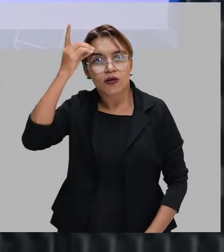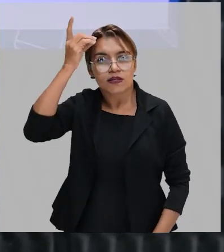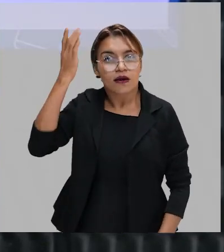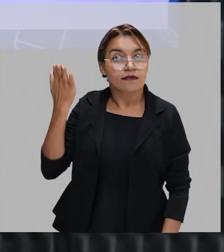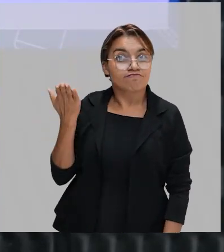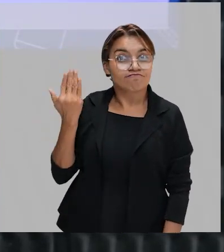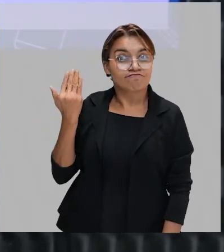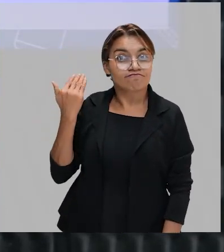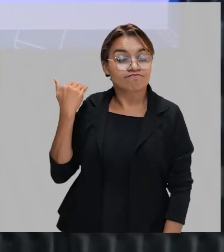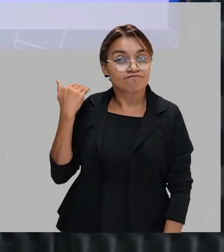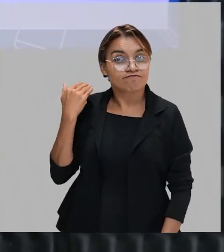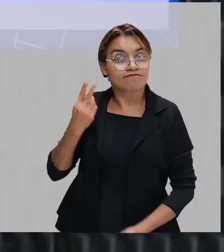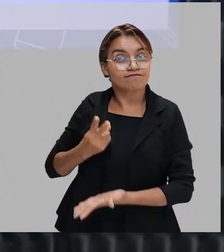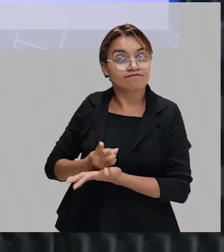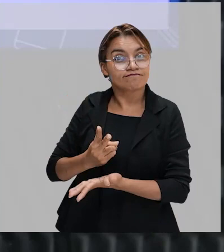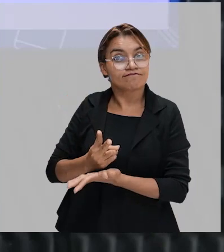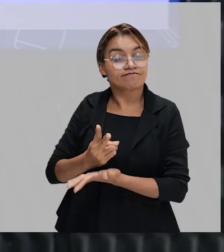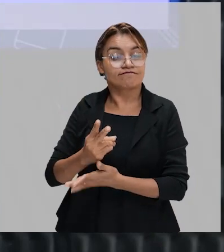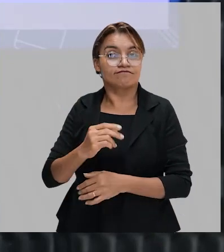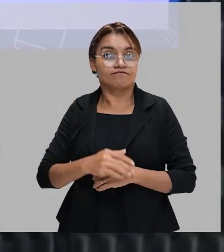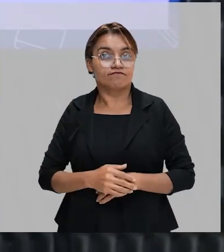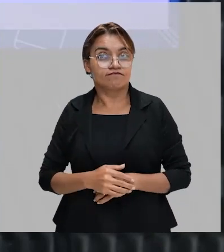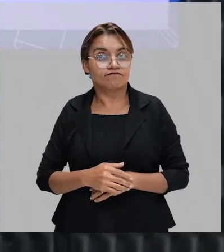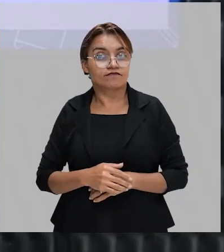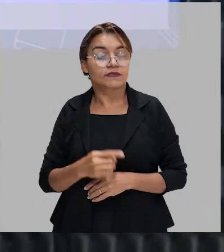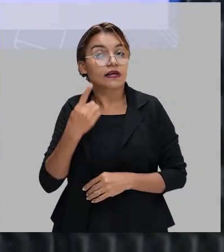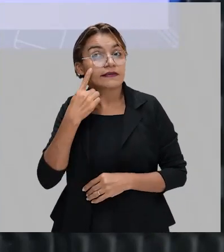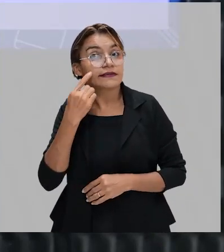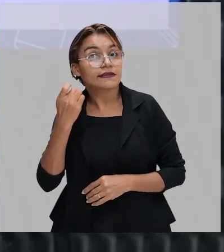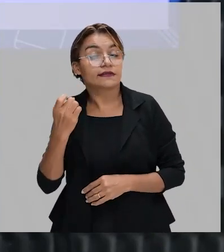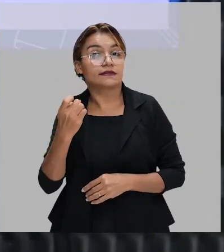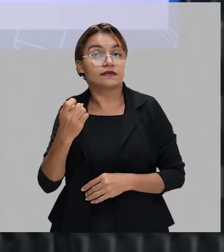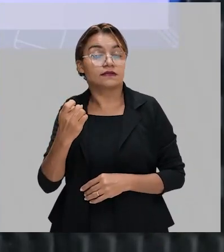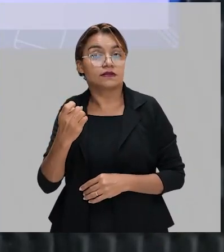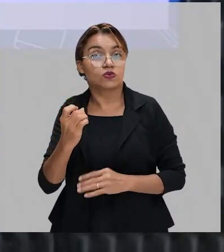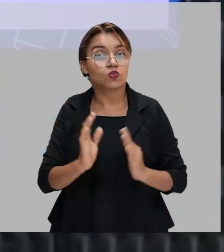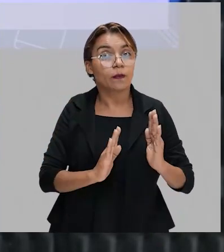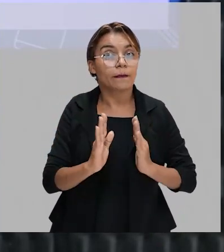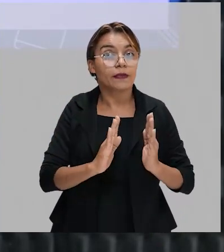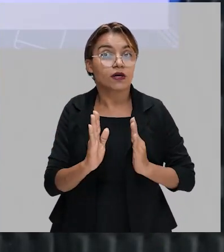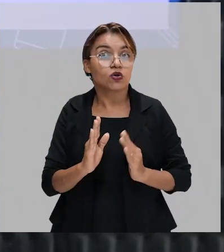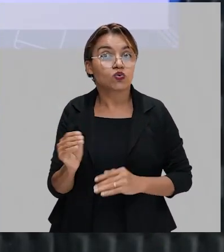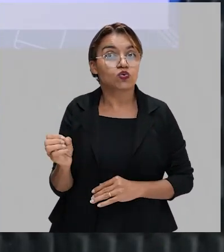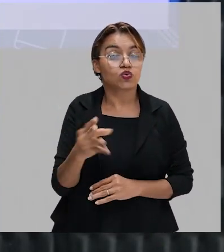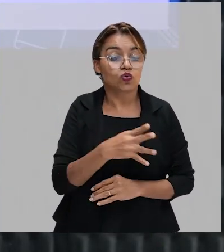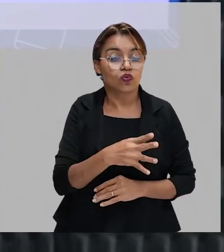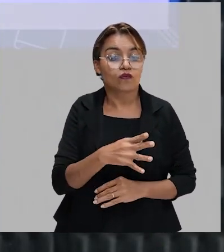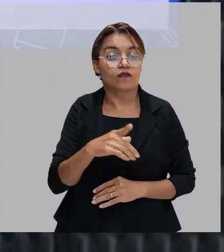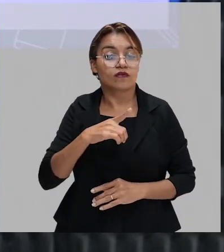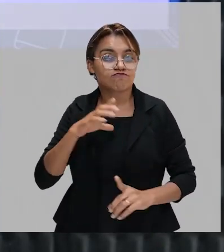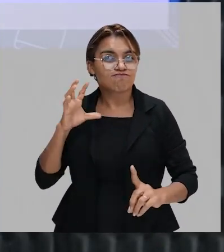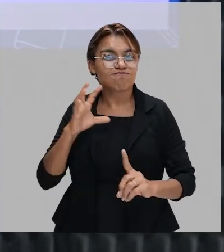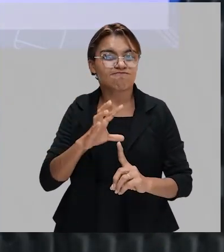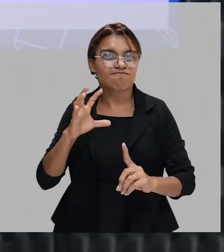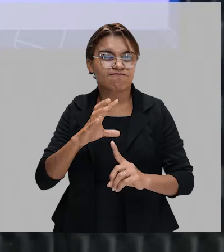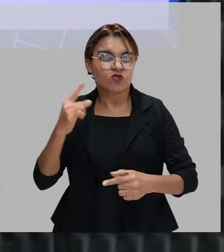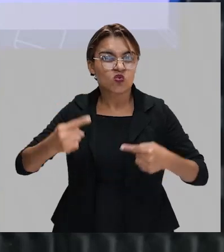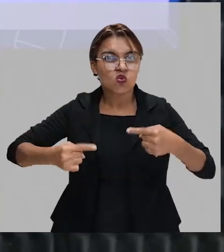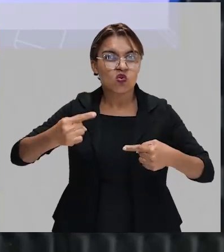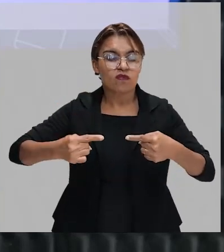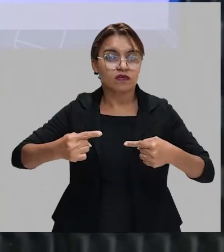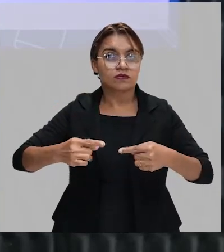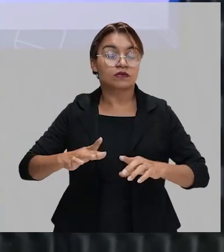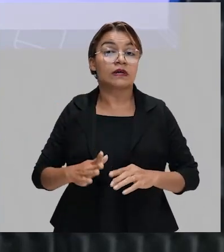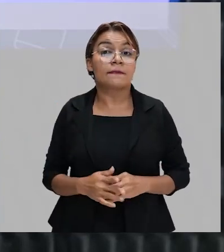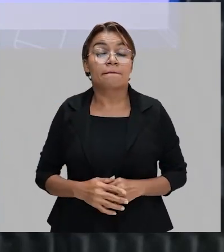antigas são interessantes nessa nova época. Então, por isso gera o conflito. Epa, vou